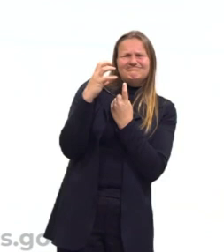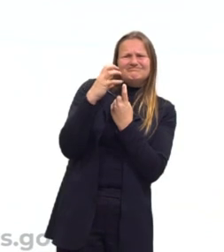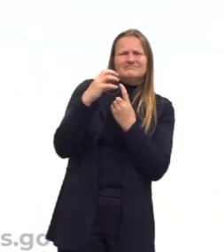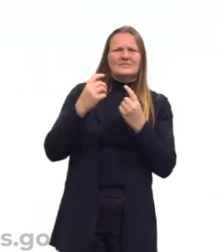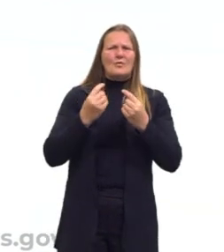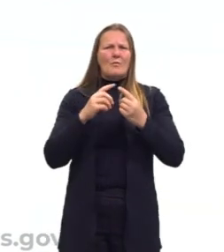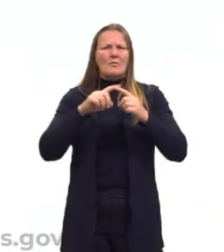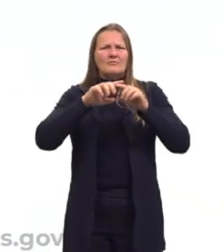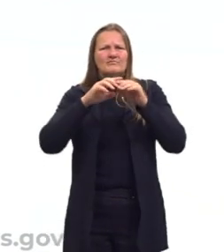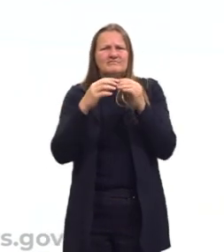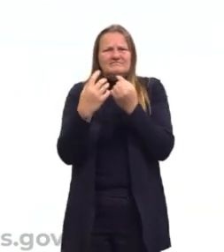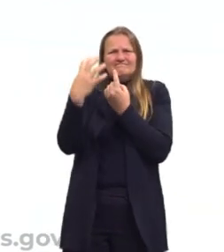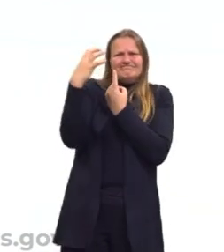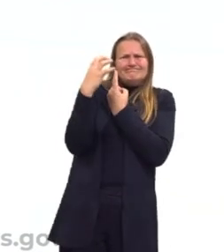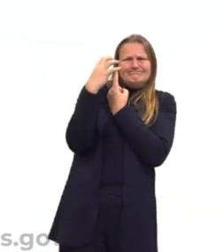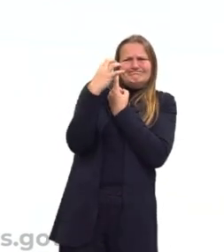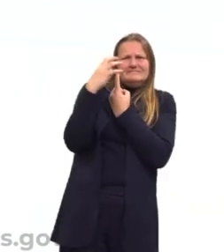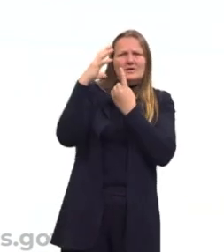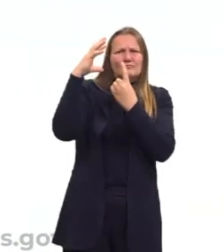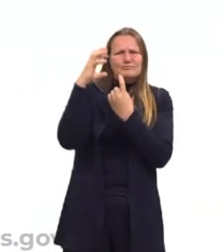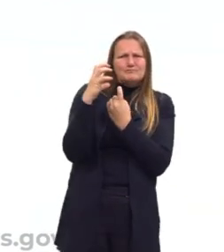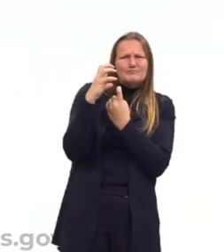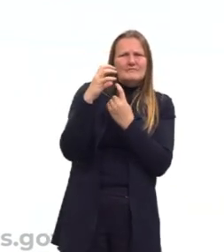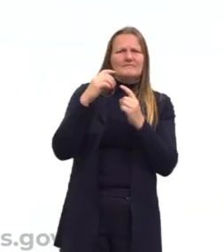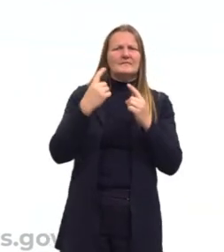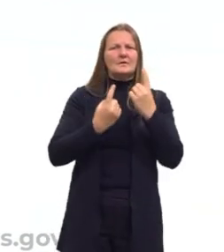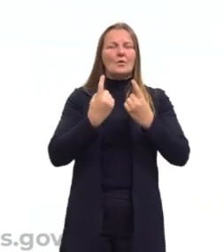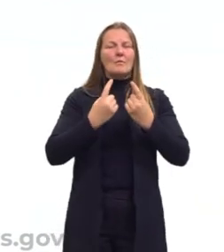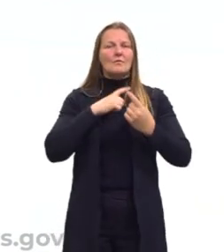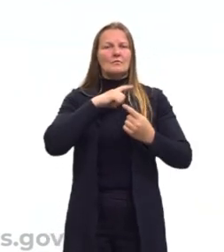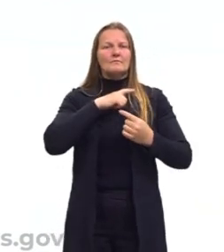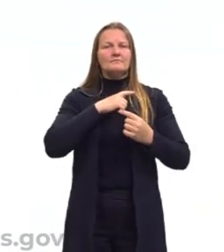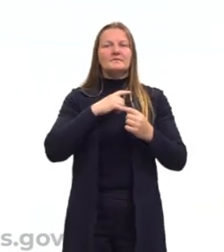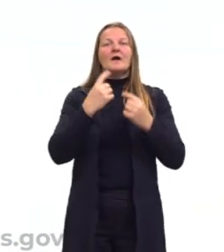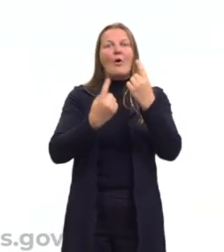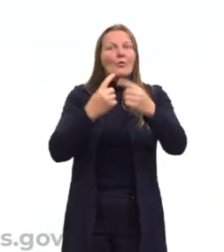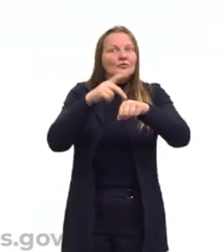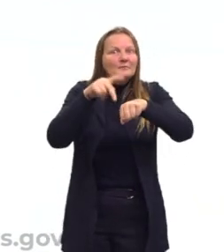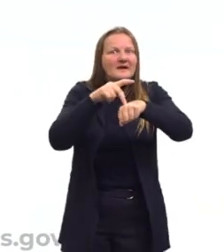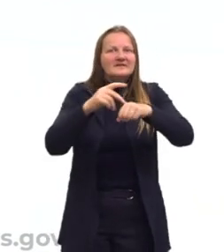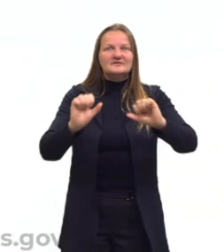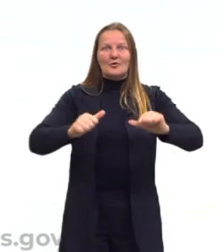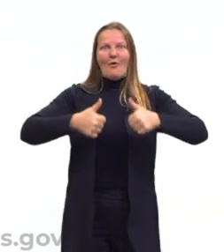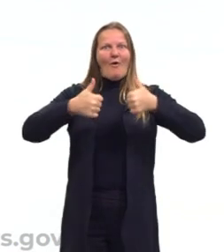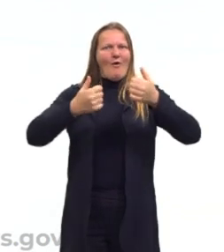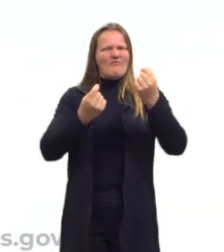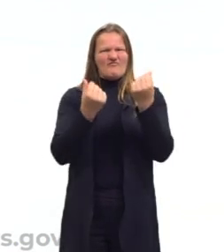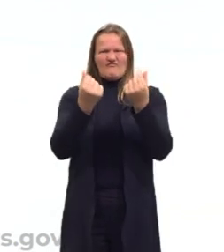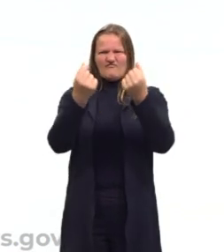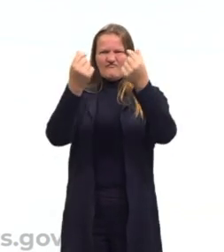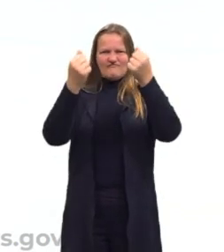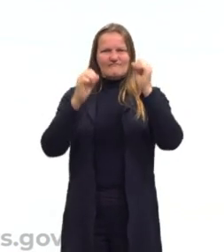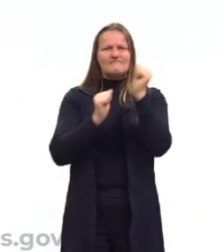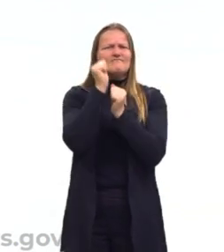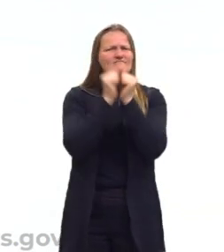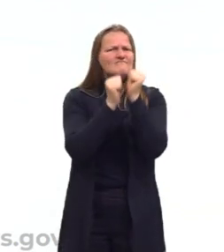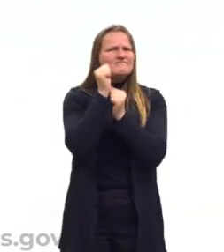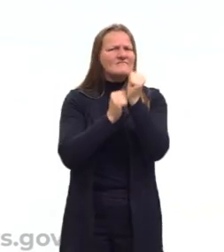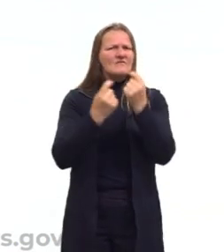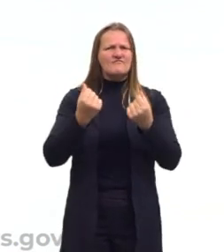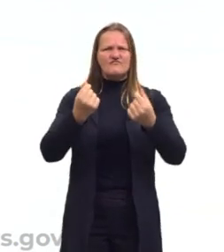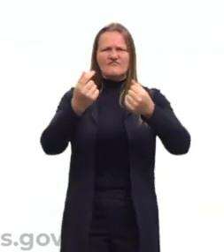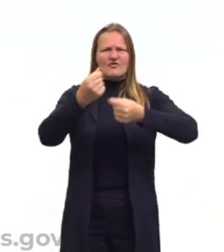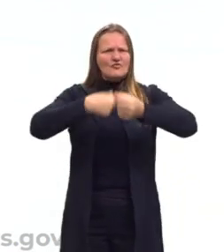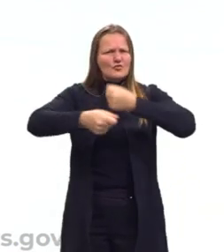Então, para os países desenvolvidos, a globalização é um grande negócio, é um grande negócio econômico, porque eles oferecem